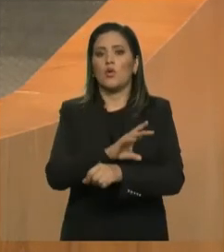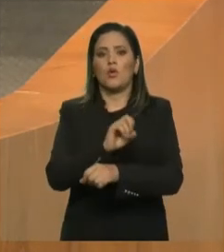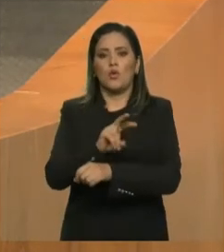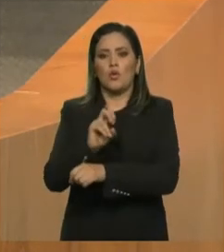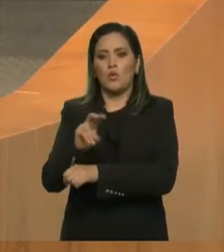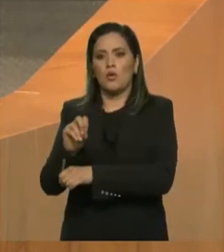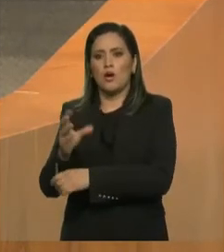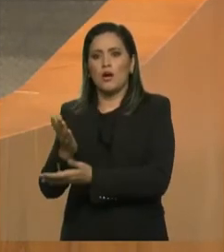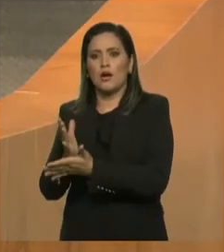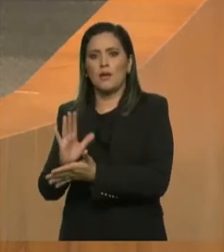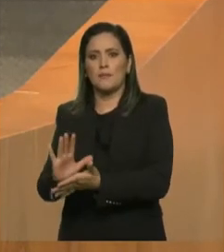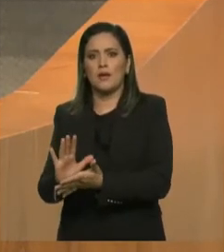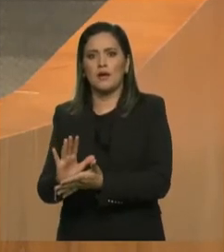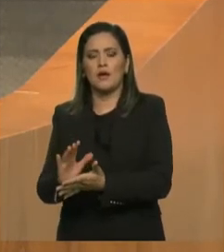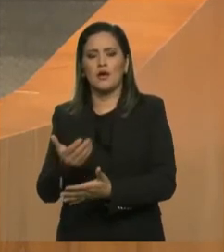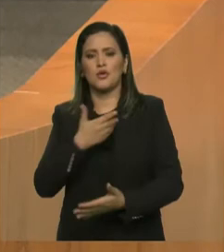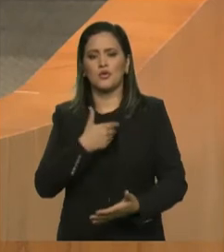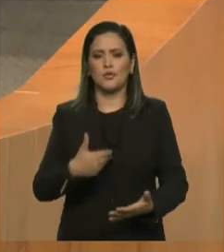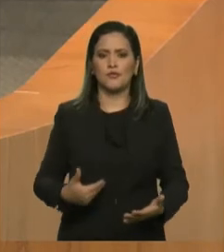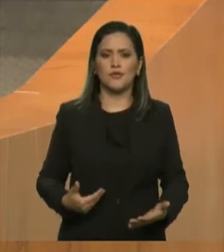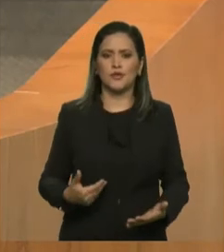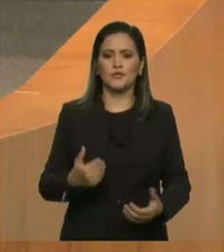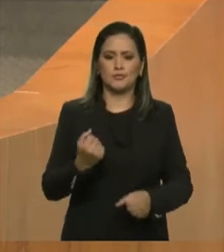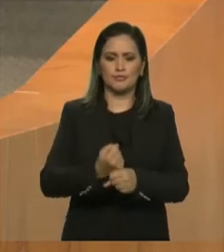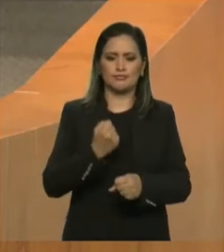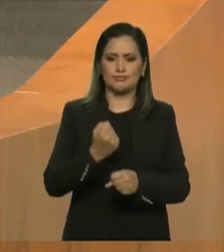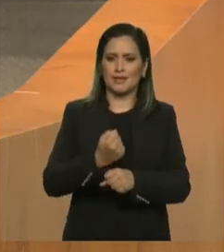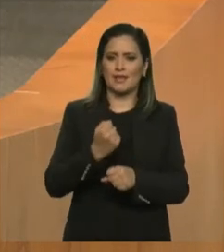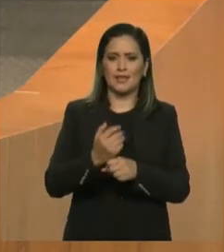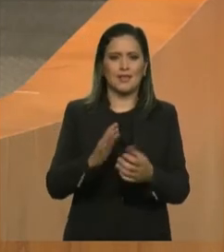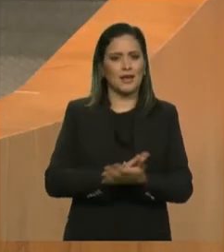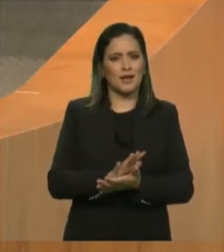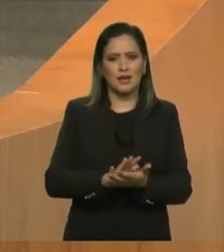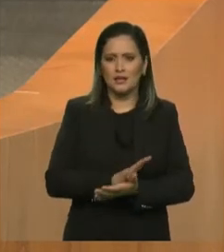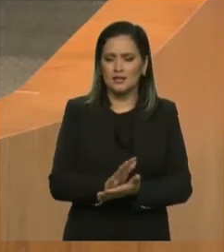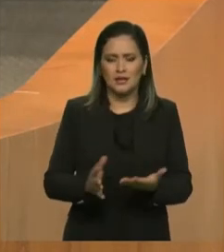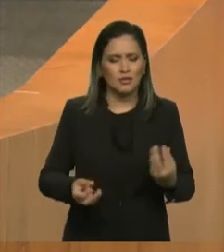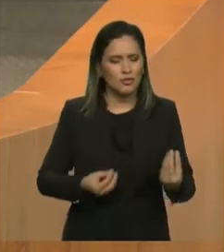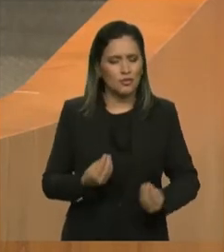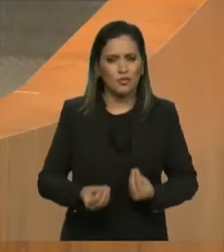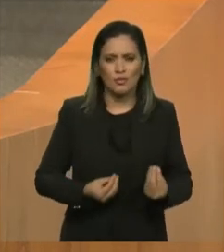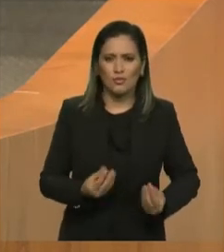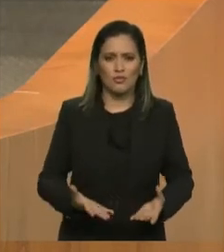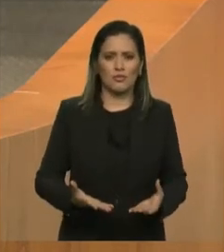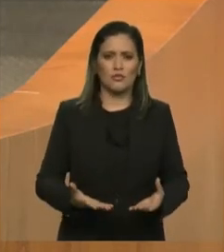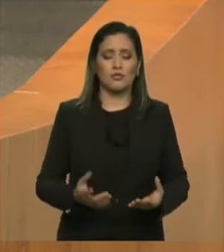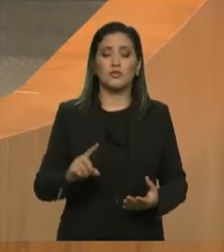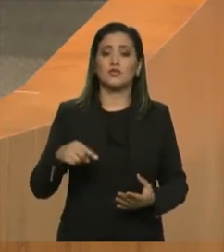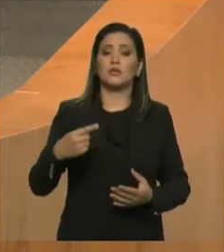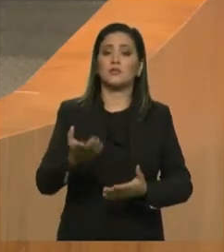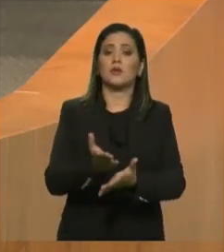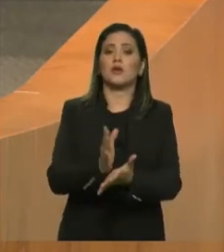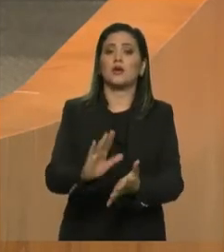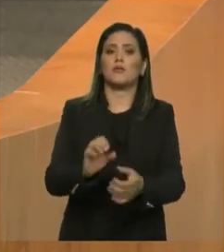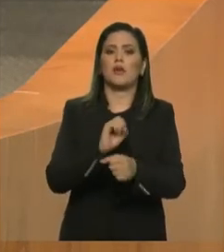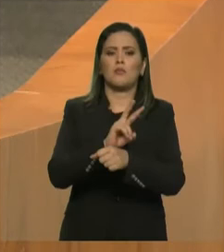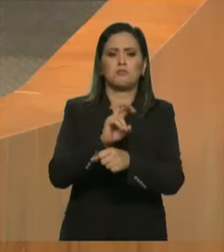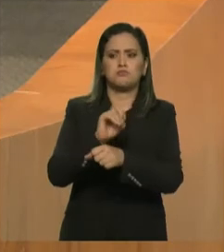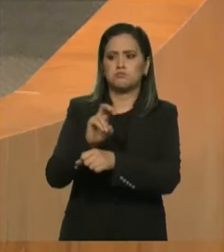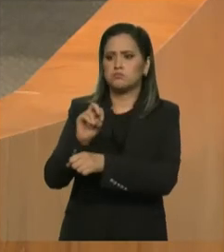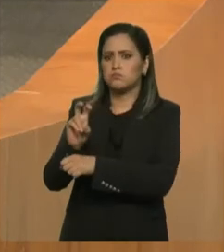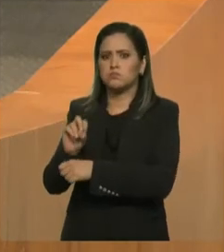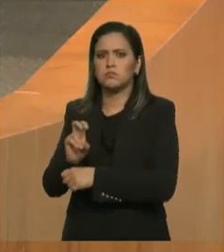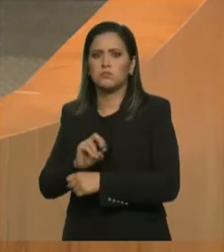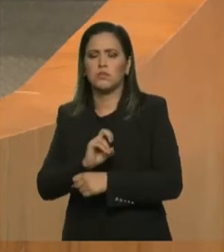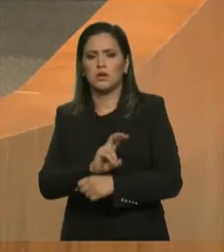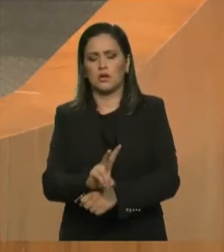fique nada para o governo do Estado. Nós precisamos que, depois da pandemia, não sobe somente a dor,